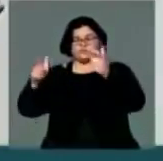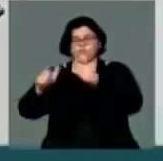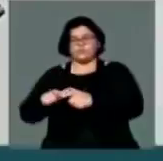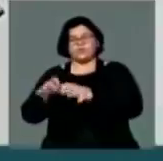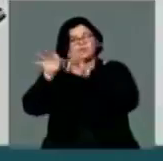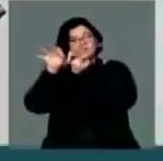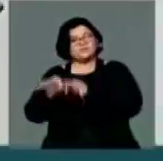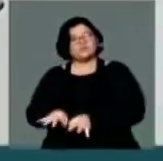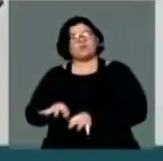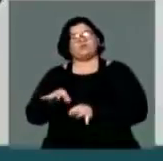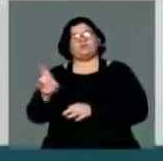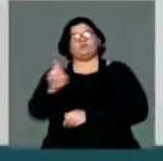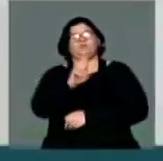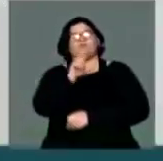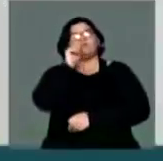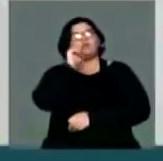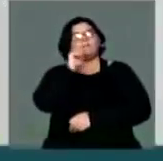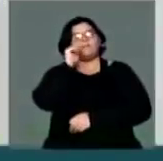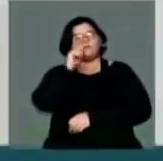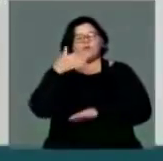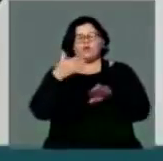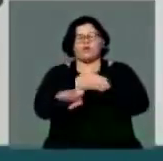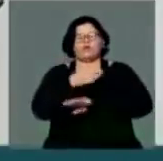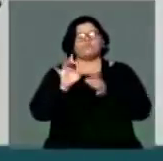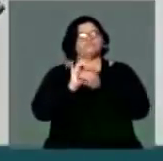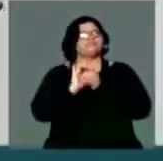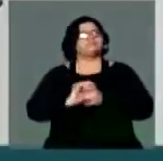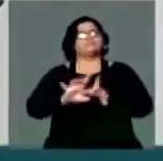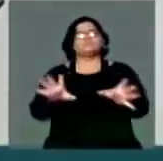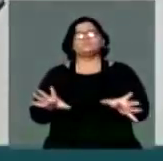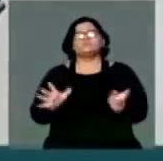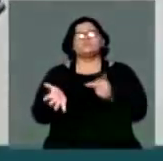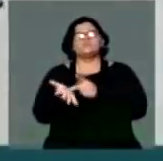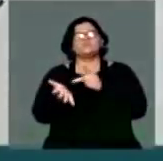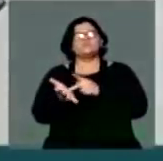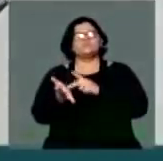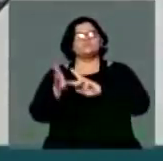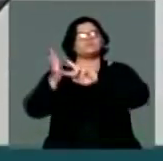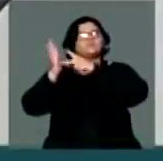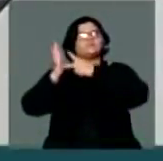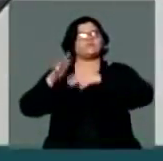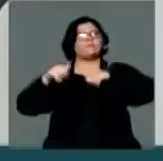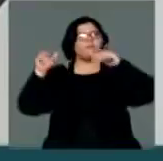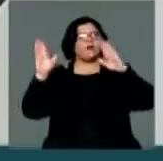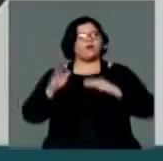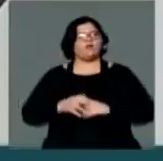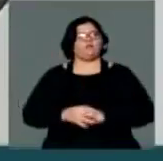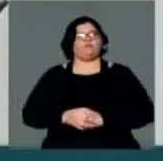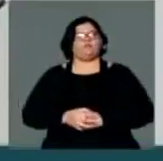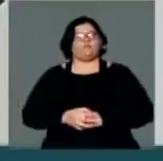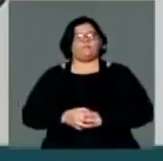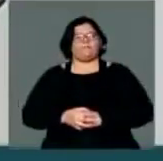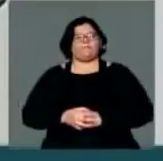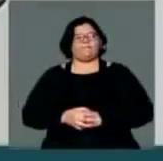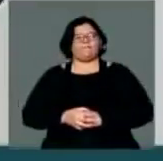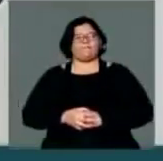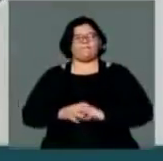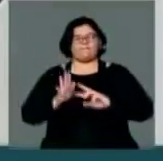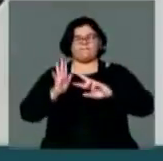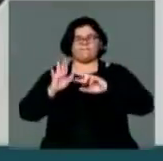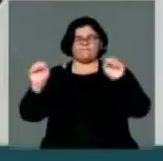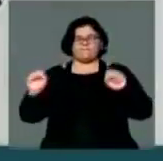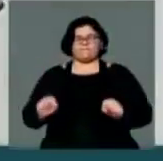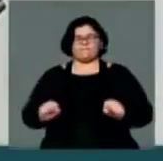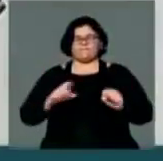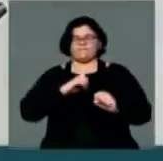a representatividade das mulheres possam realmente ter uma significação maior. Esse sistema que temos hoje não